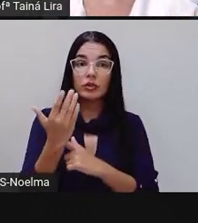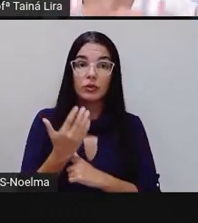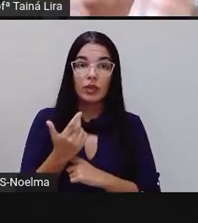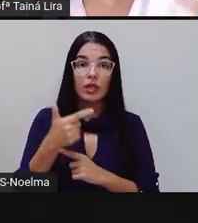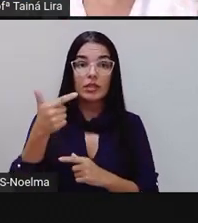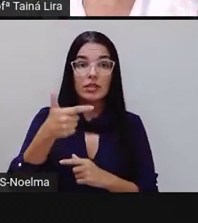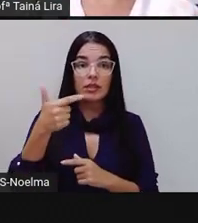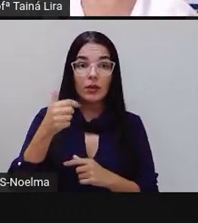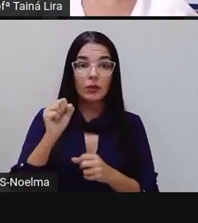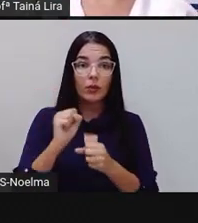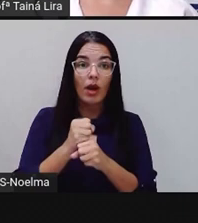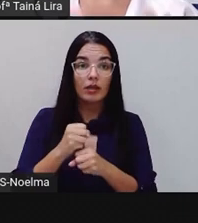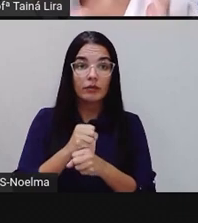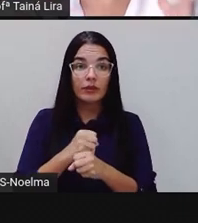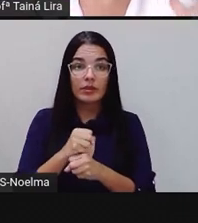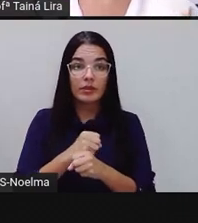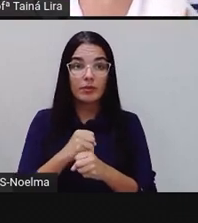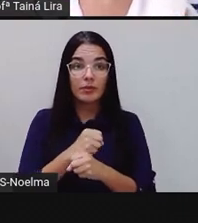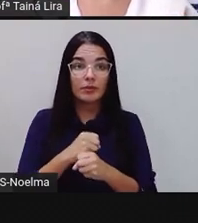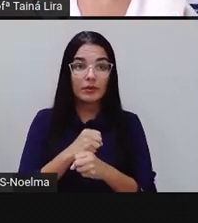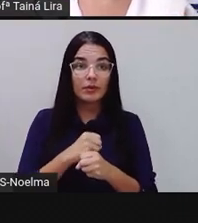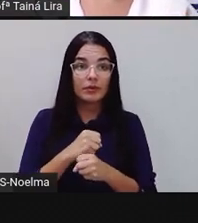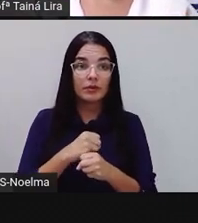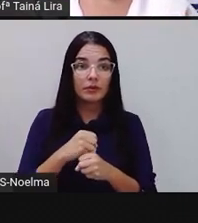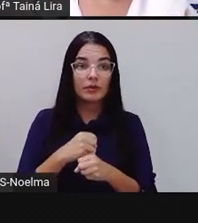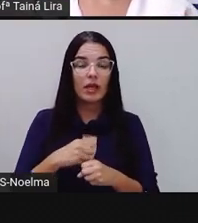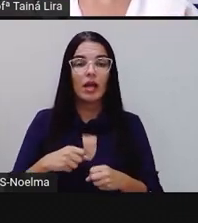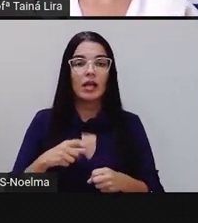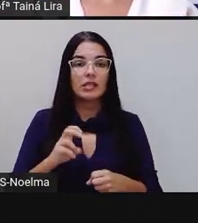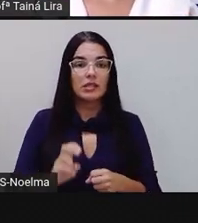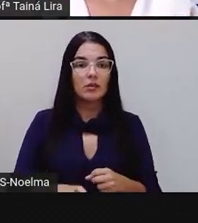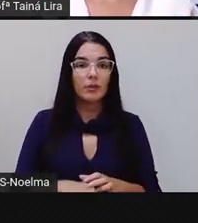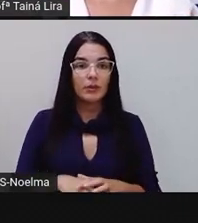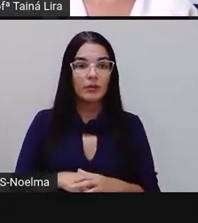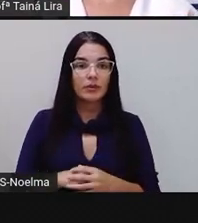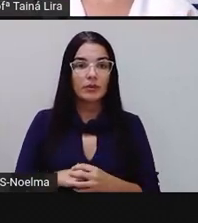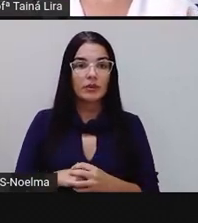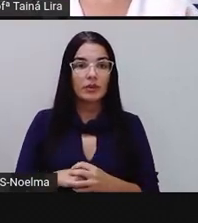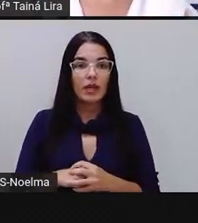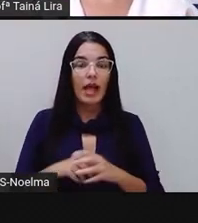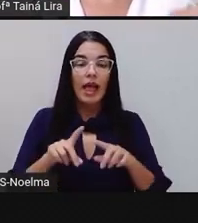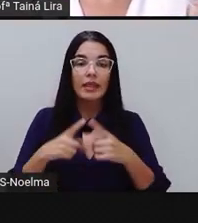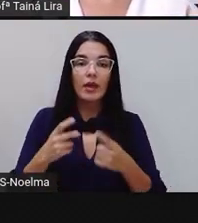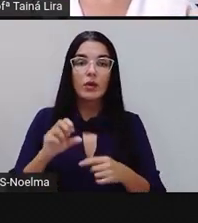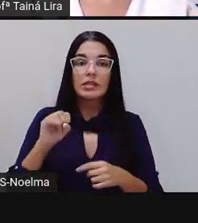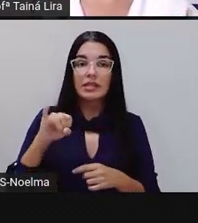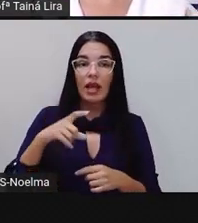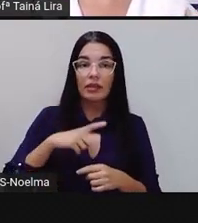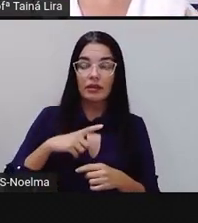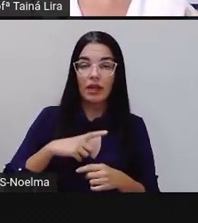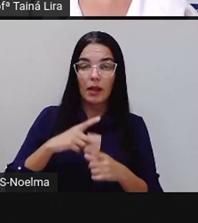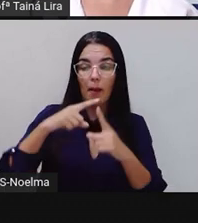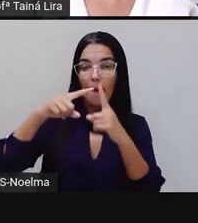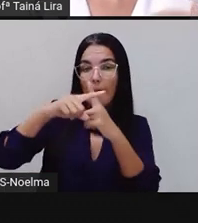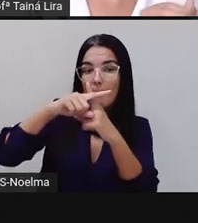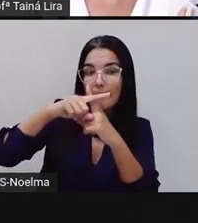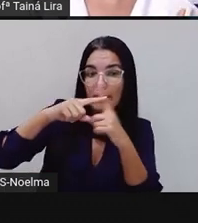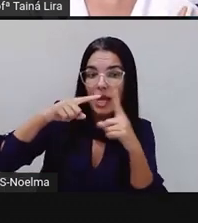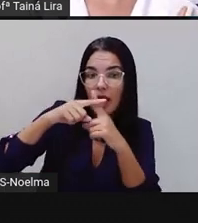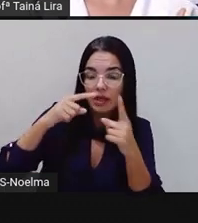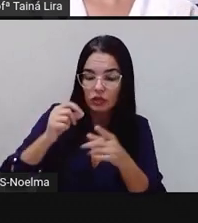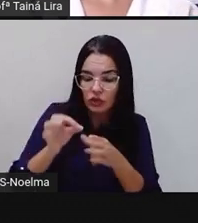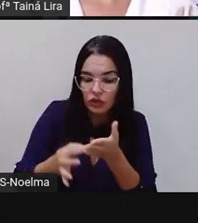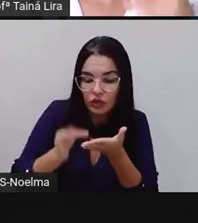precisa dar o dobro aí desses ingredientes, tá? Então, se eu tinha meia xícara de hortelã, meia